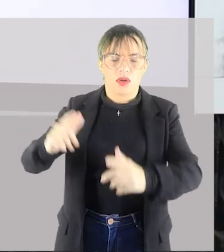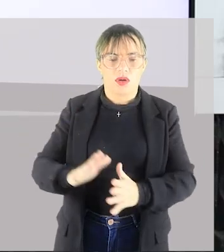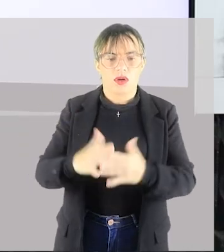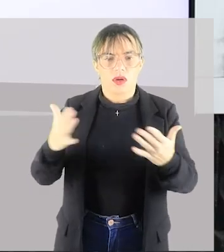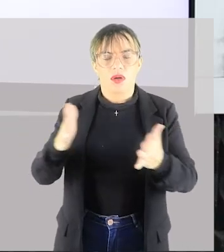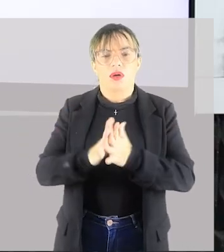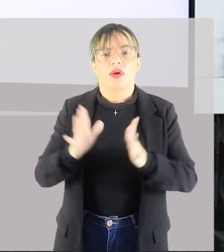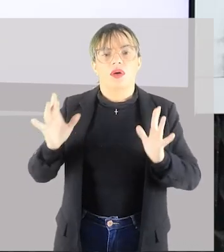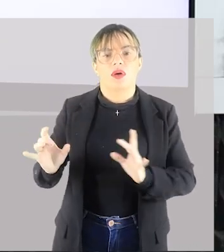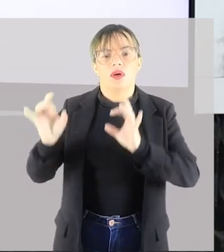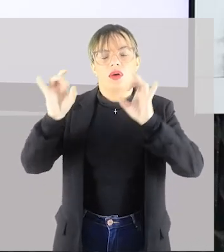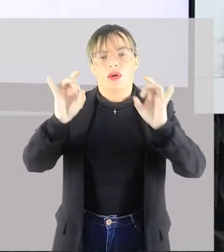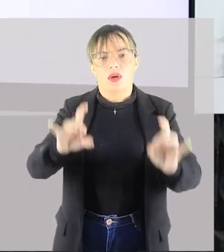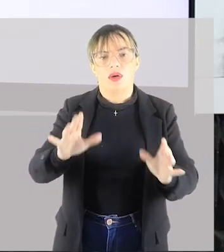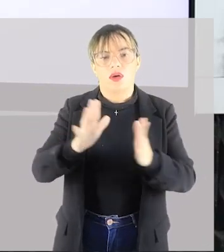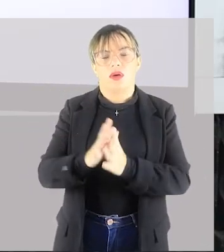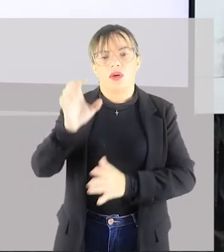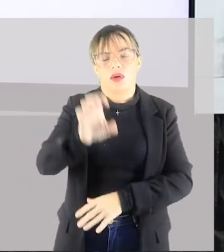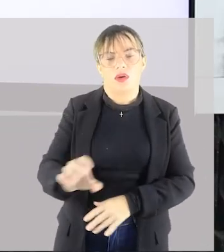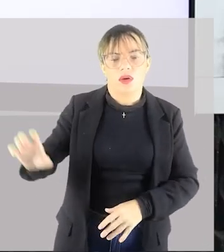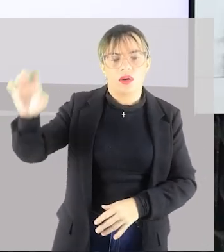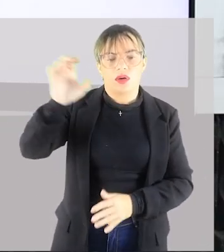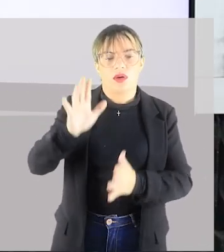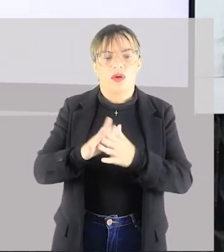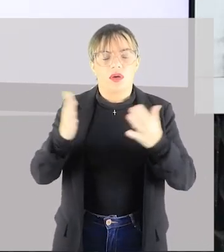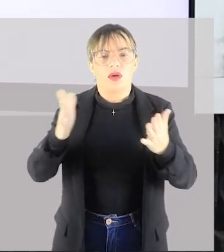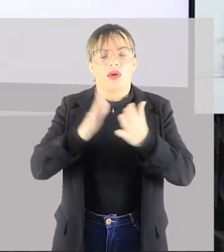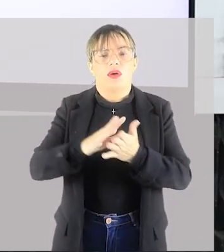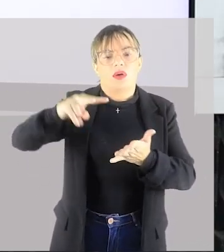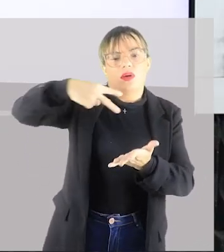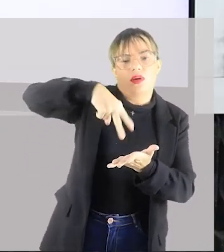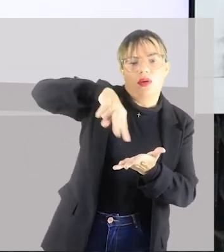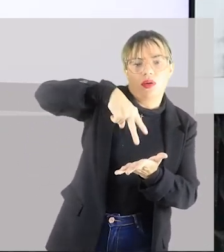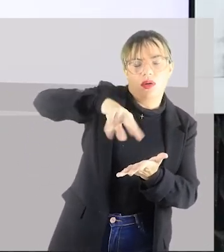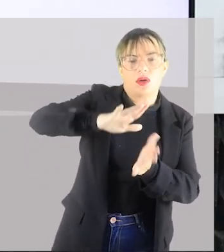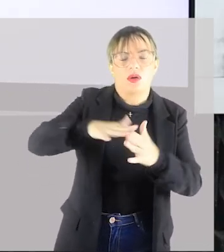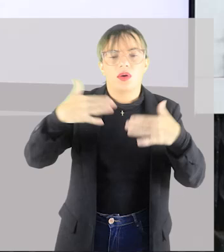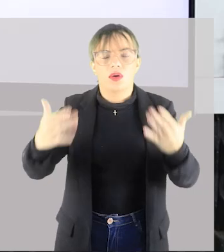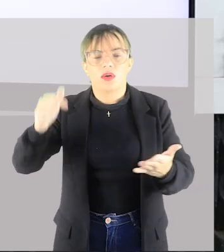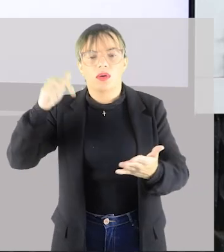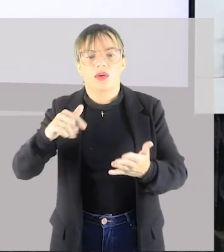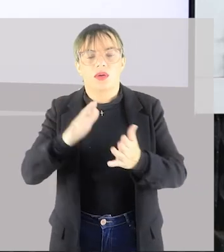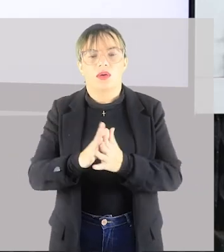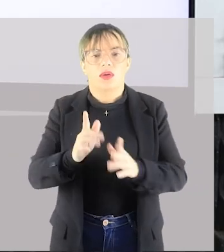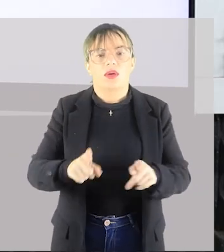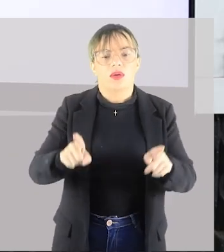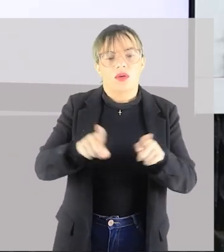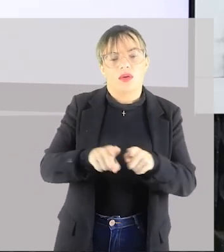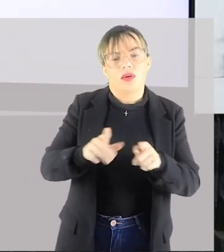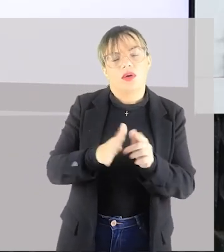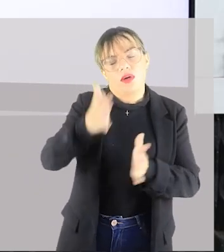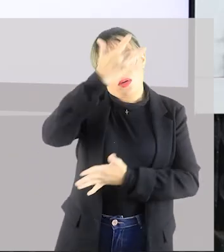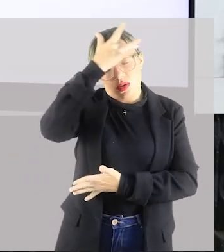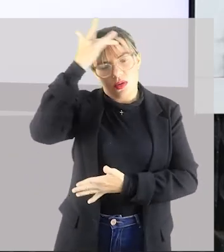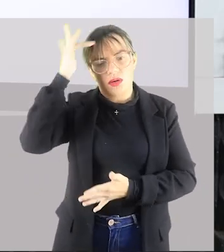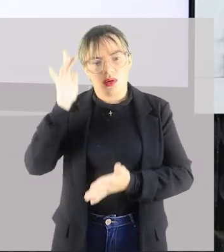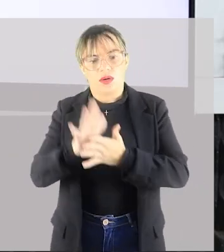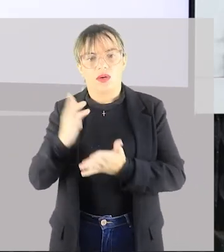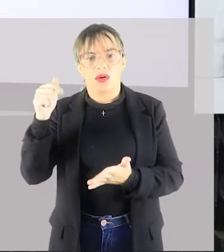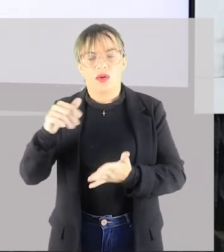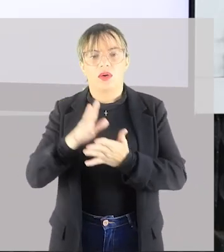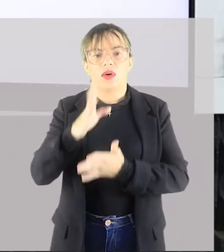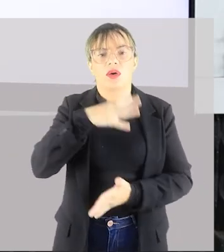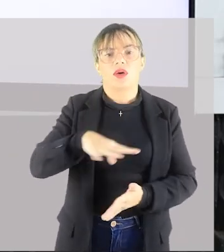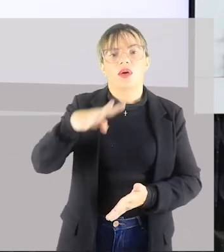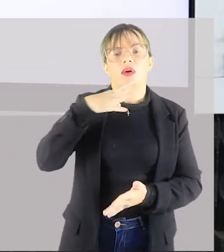peculiares de cada região, através da dança. Através da dança, o indivíduo vai conhecer